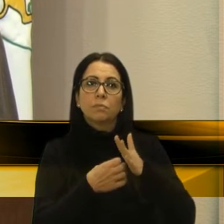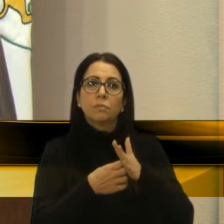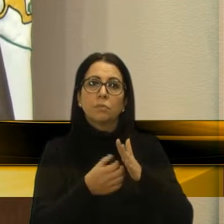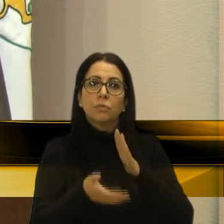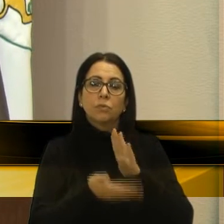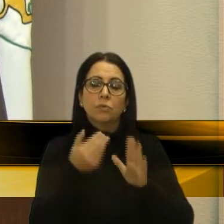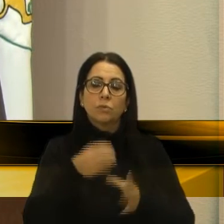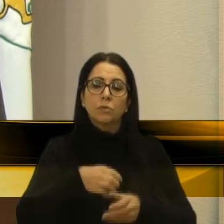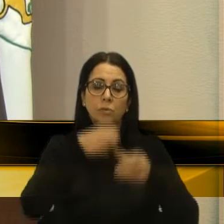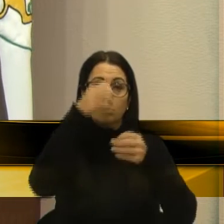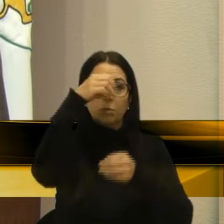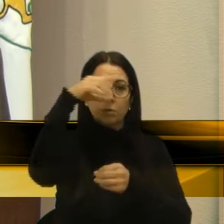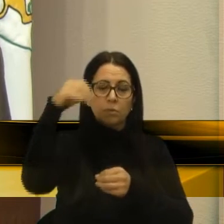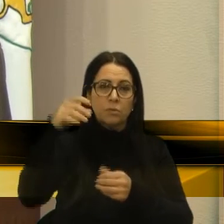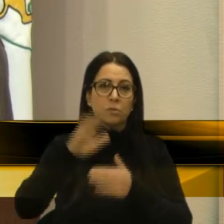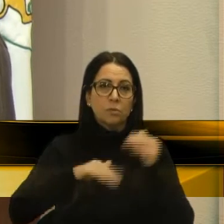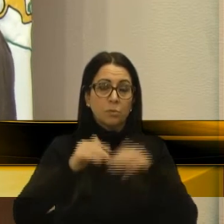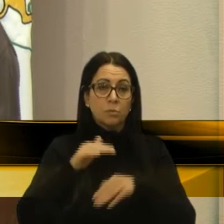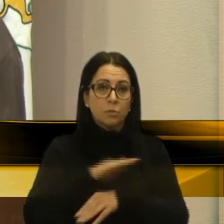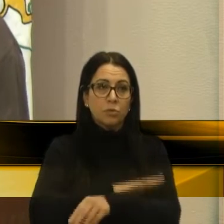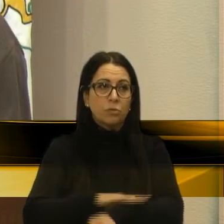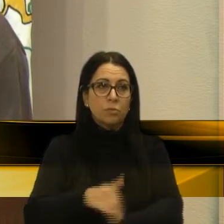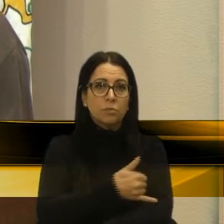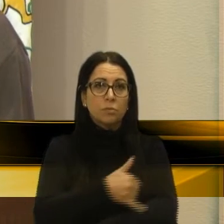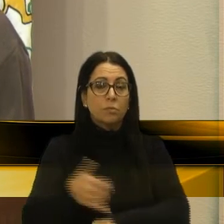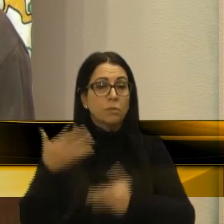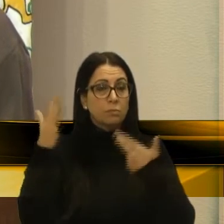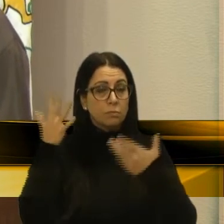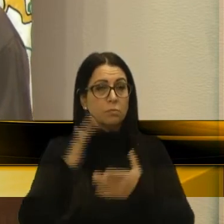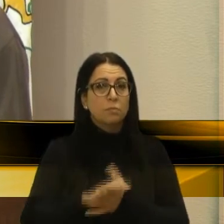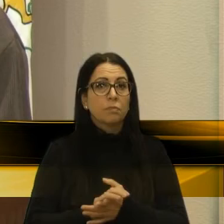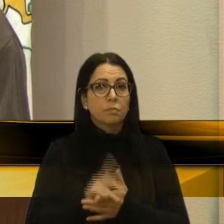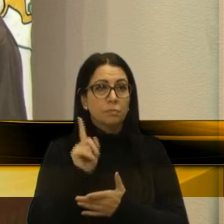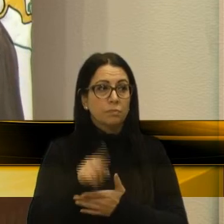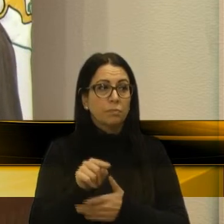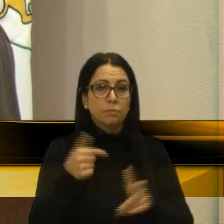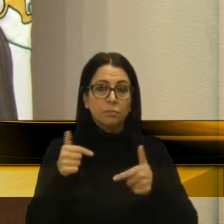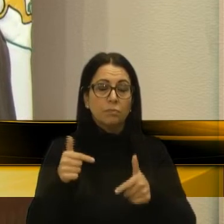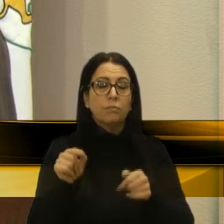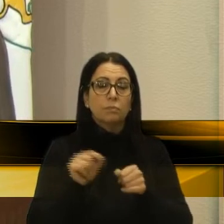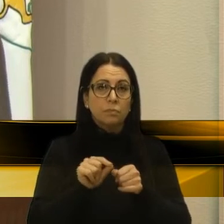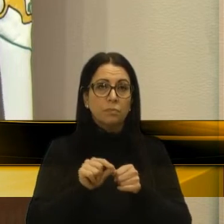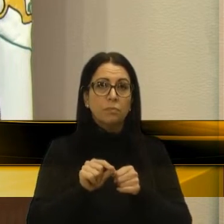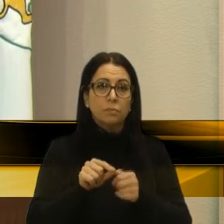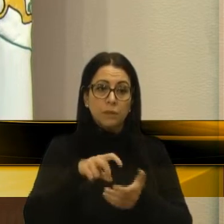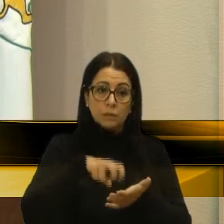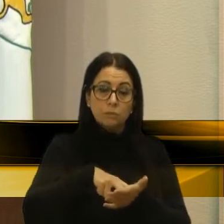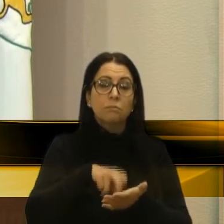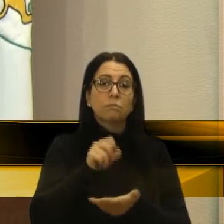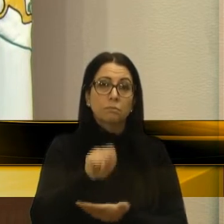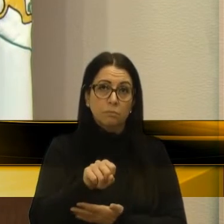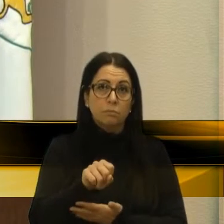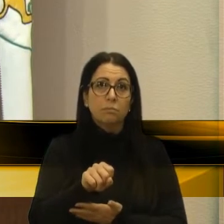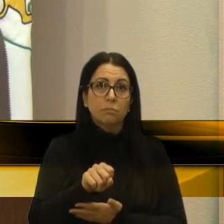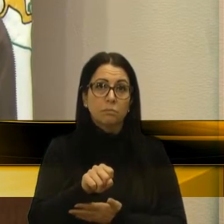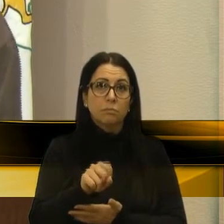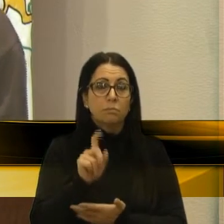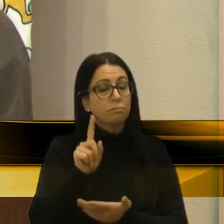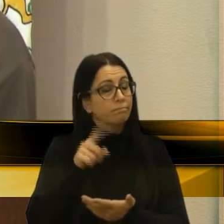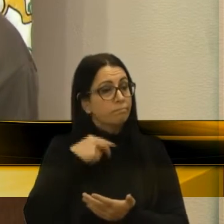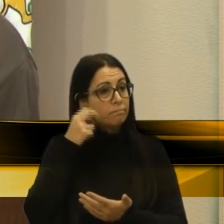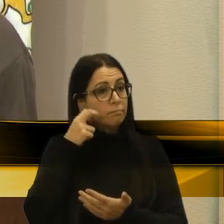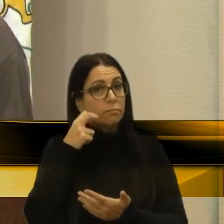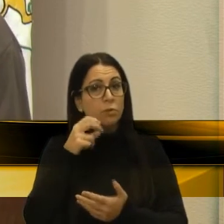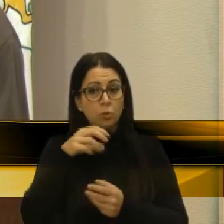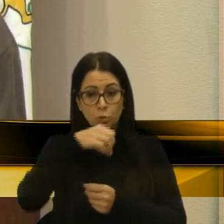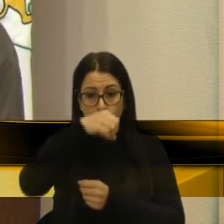de postes, em obras de asfaltamento, parabéns, é esse trabalho, tem que, punir sim, porque, é uma vergonha, que